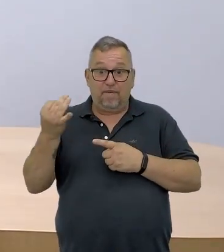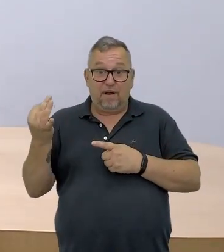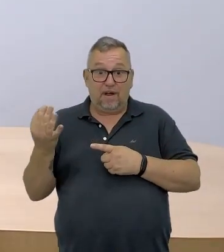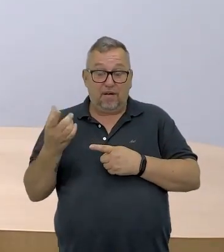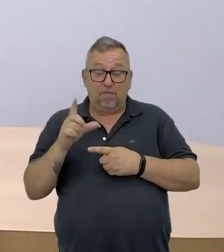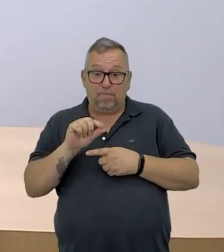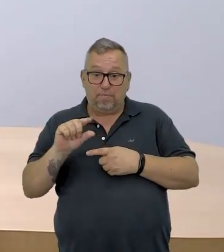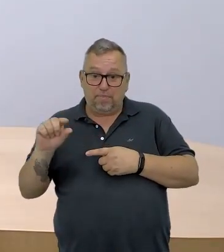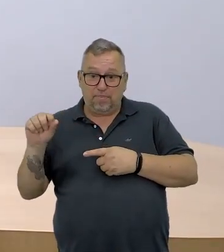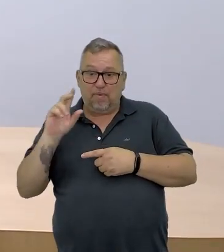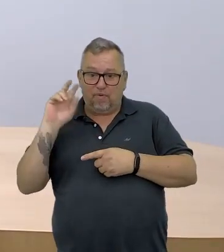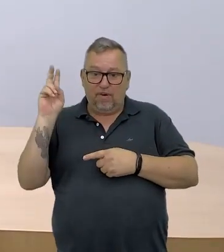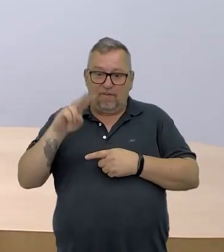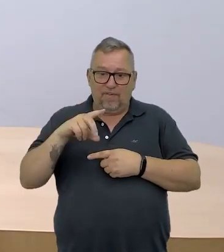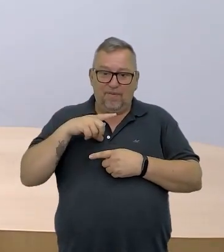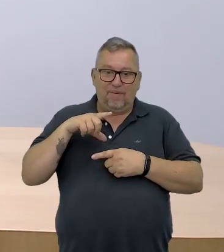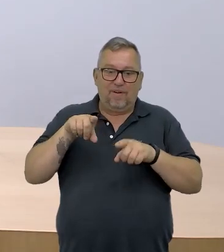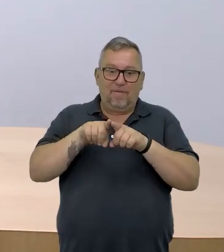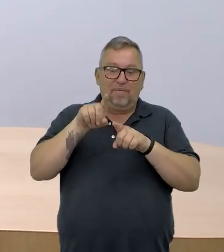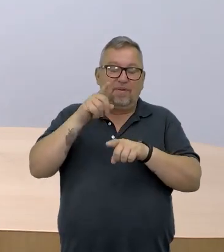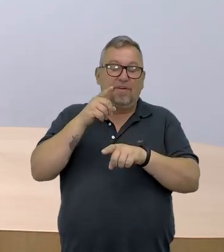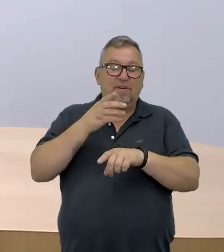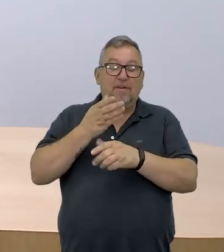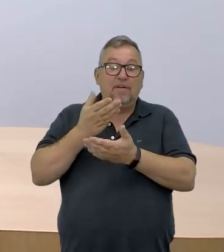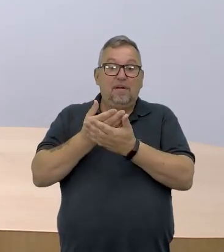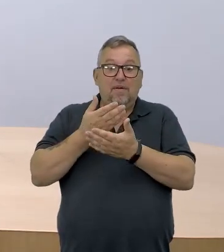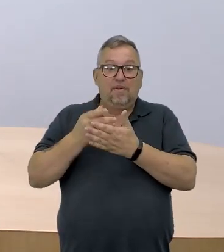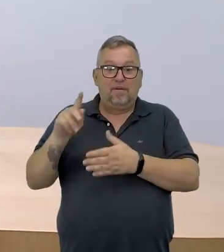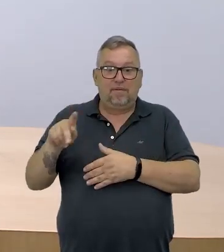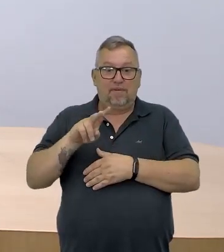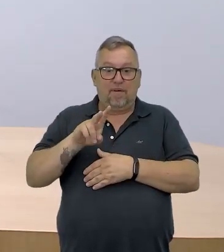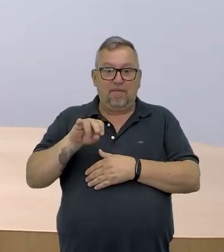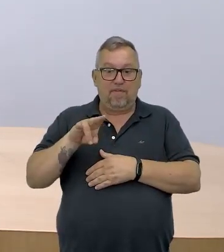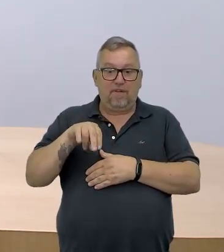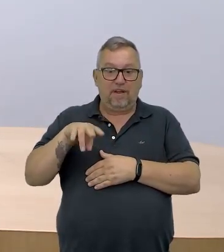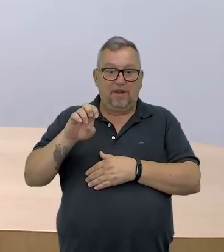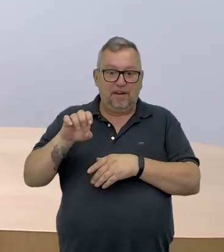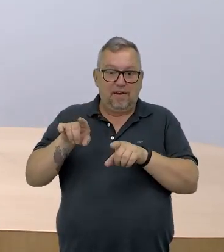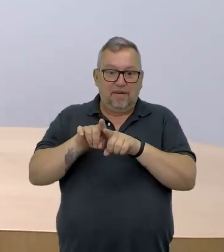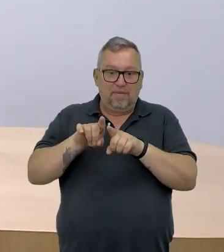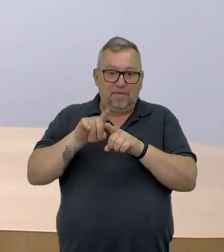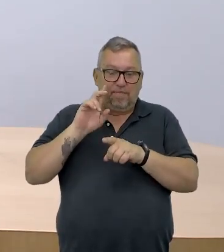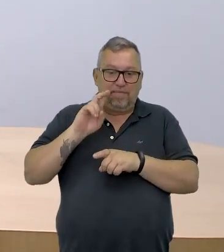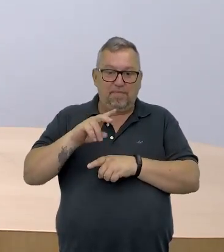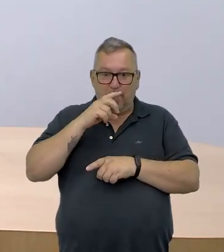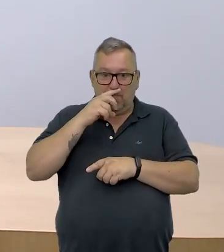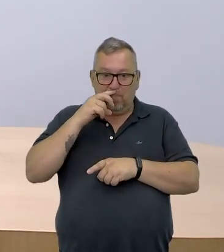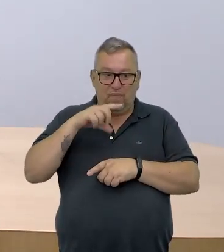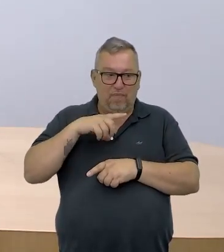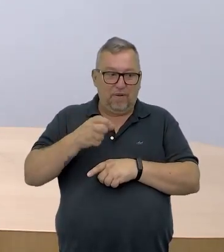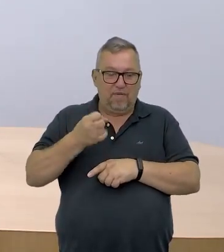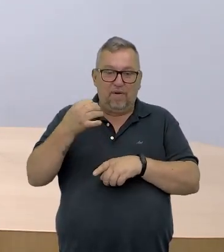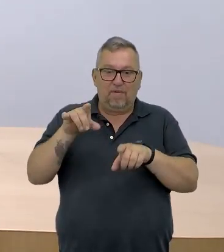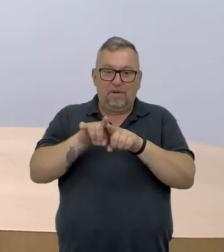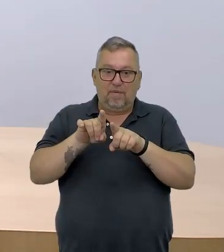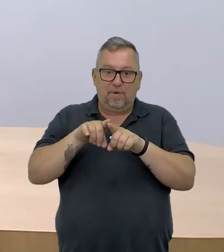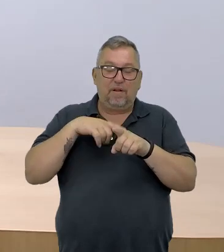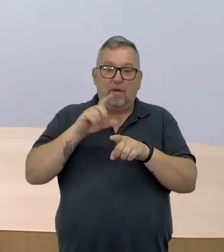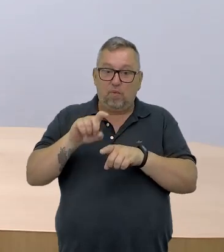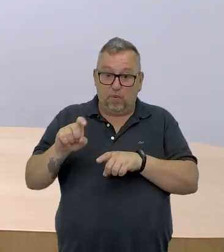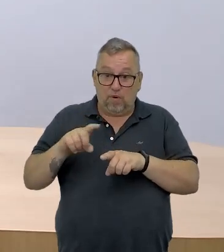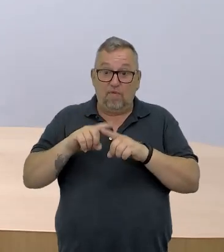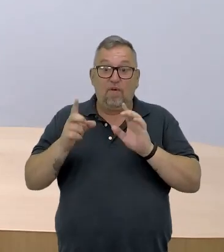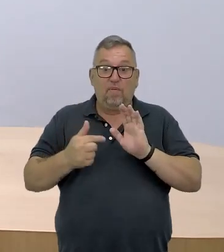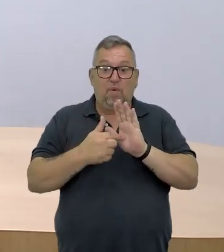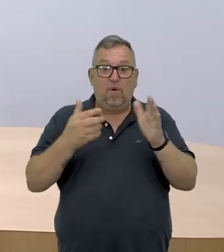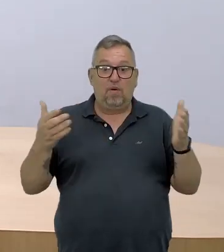Vocês já viram isso? Na aula da professora Viviane Leal, ela acende vários LEDs na protoboard lá. Tem uns botõezinhos também. Talvez ela